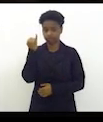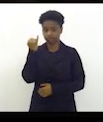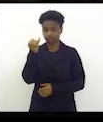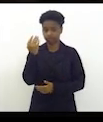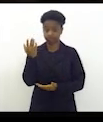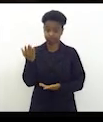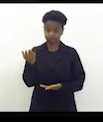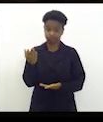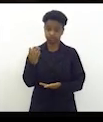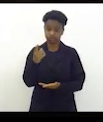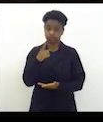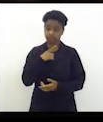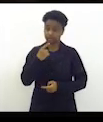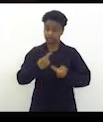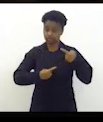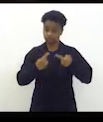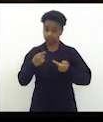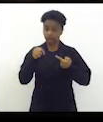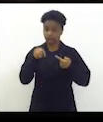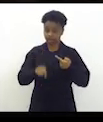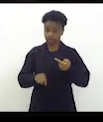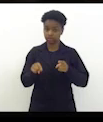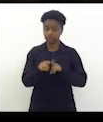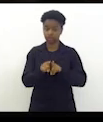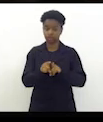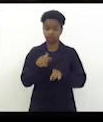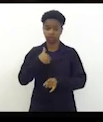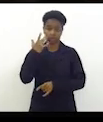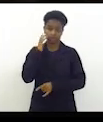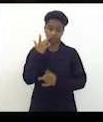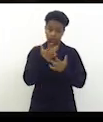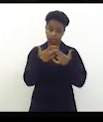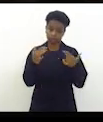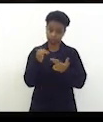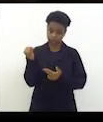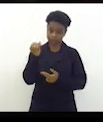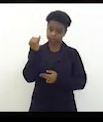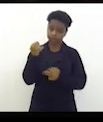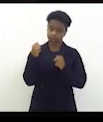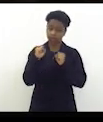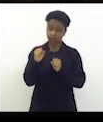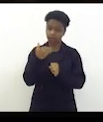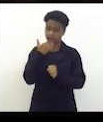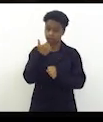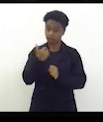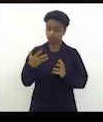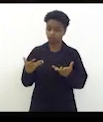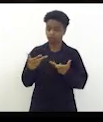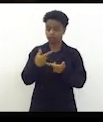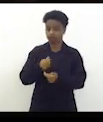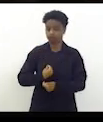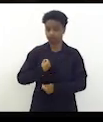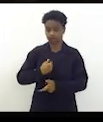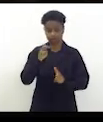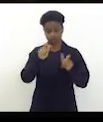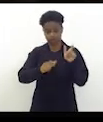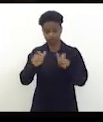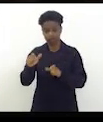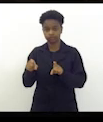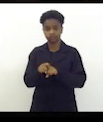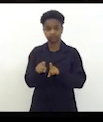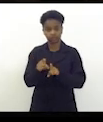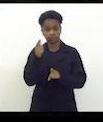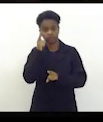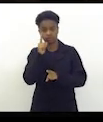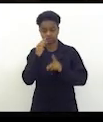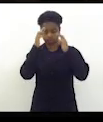debate na casa e eu acho que aquilo que é oportuno que pode melhorar a qualidade de vida do contribuinte gerar mais